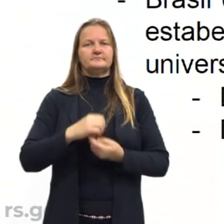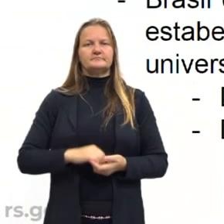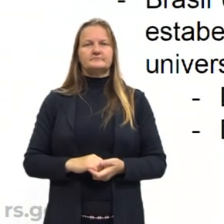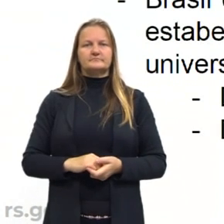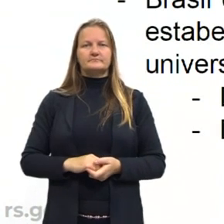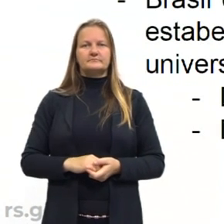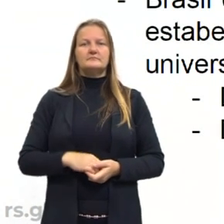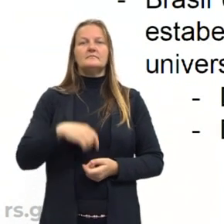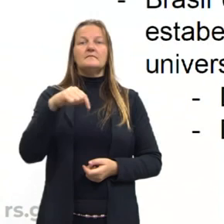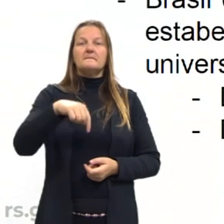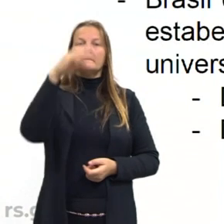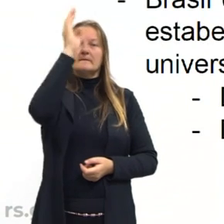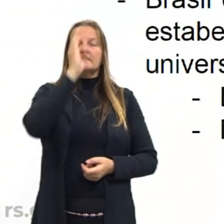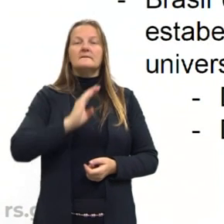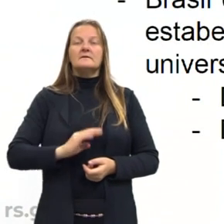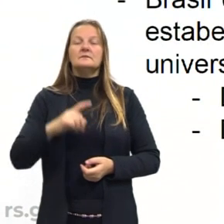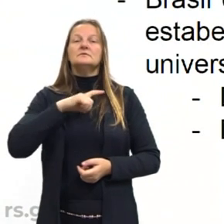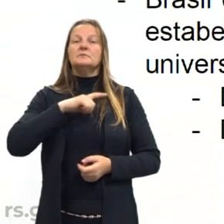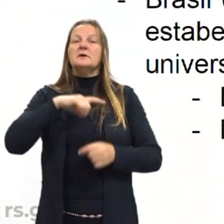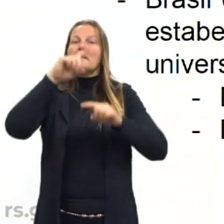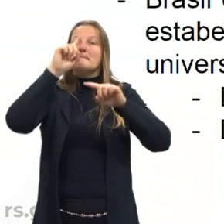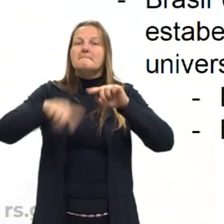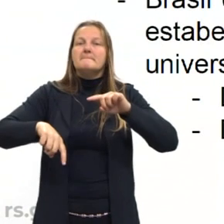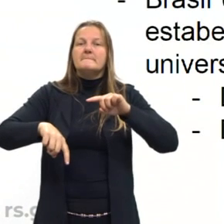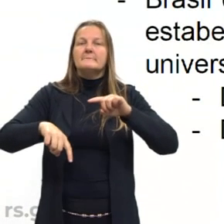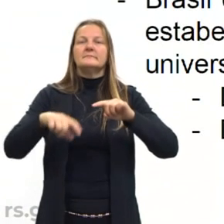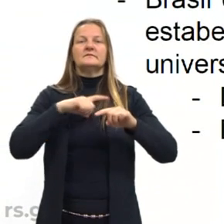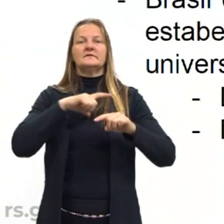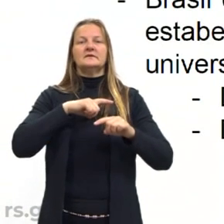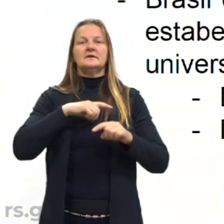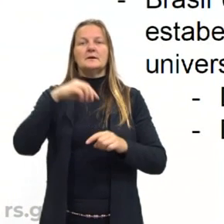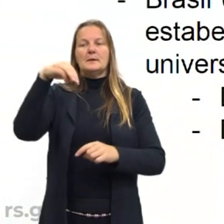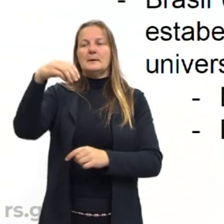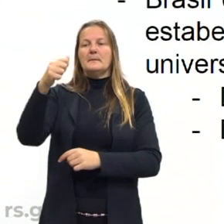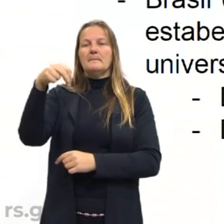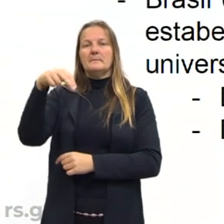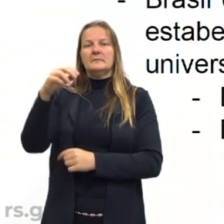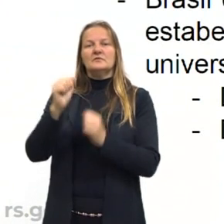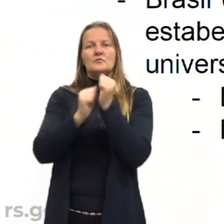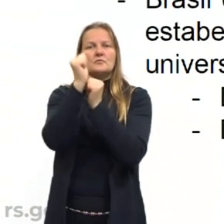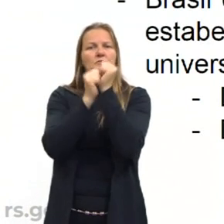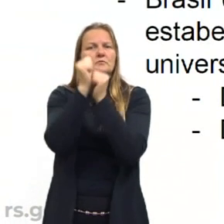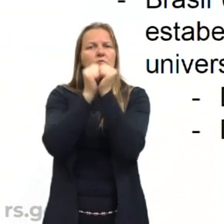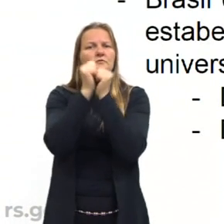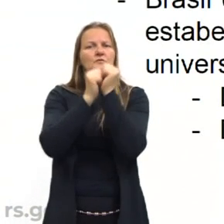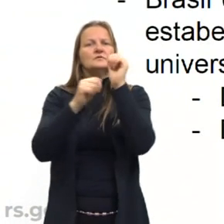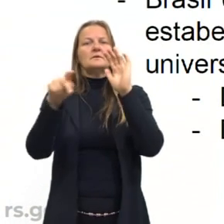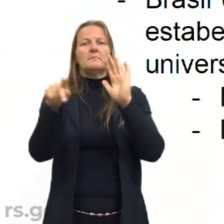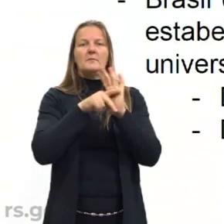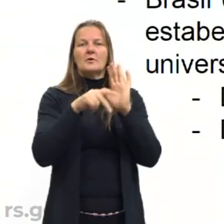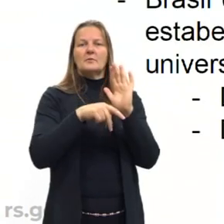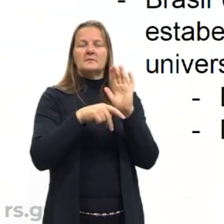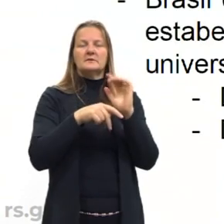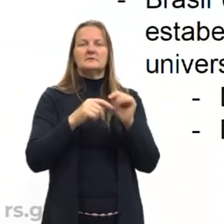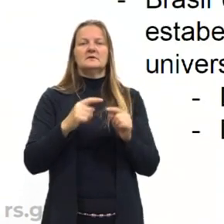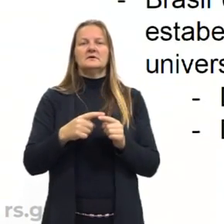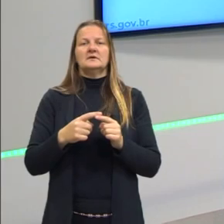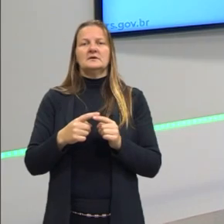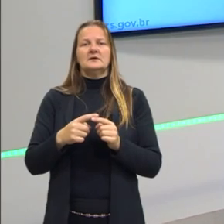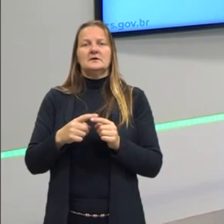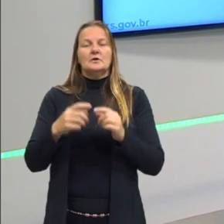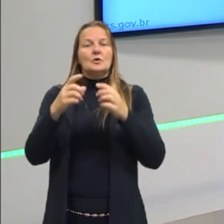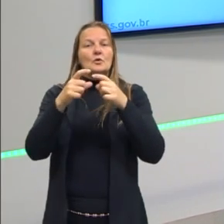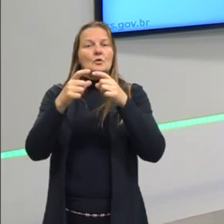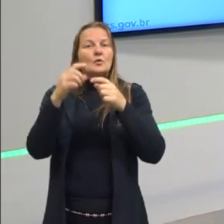No Brasil, também estava proibido de ter manufaturas, indústrias próprias, então, nosso país estava colocado nesse